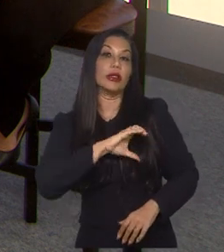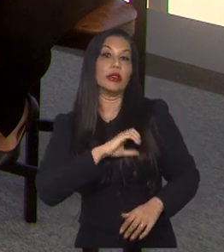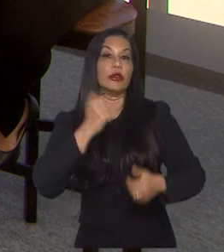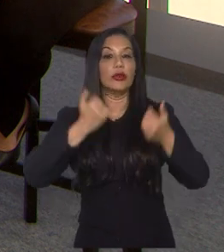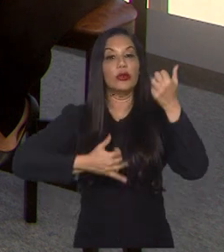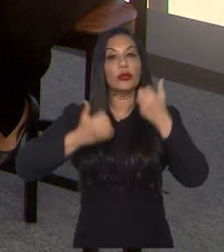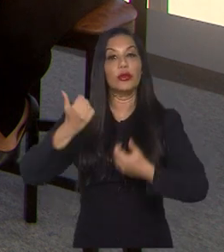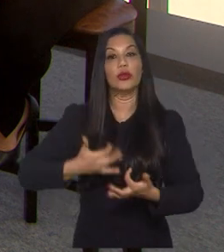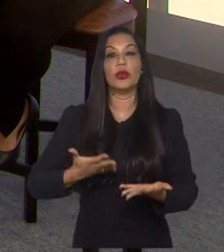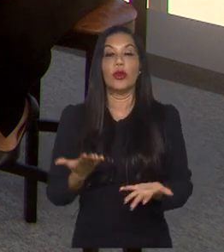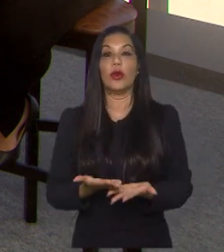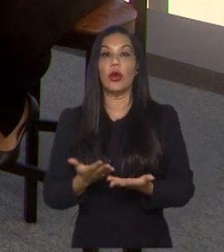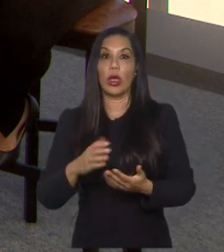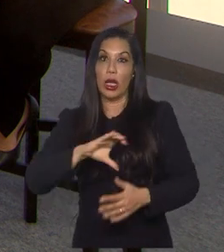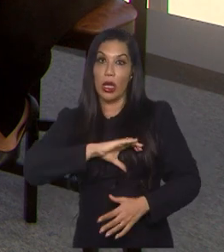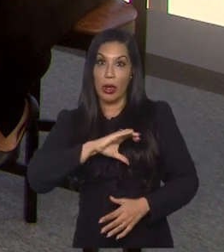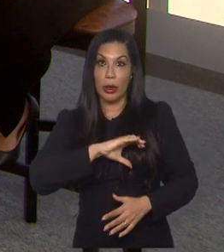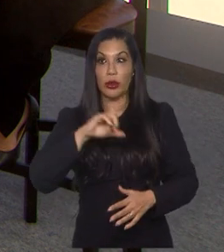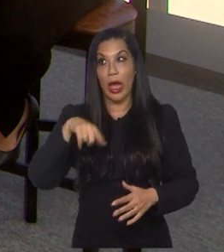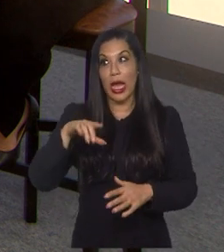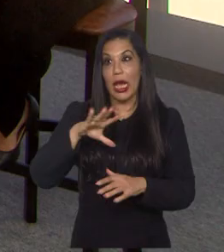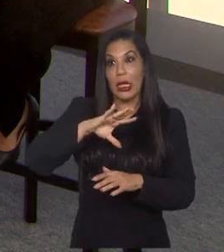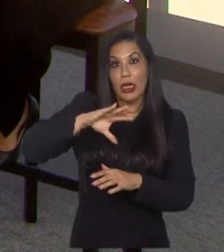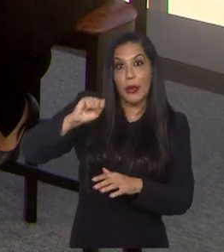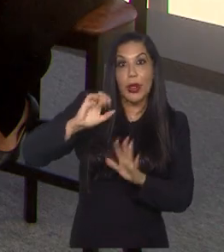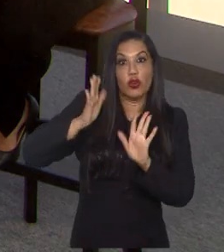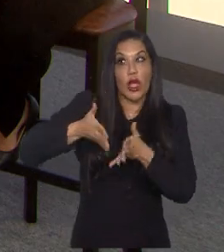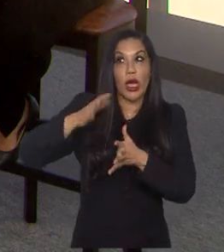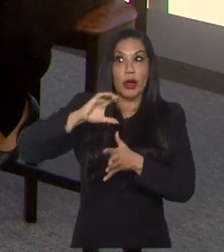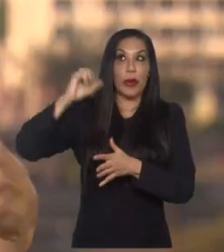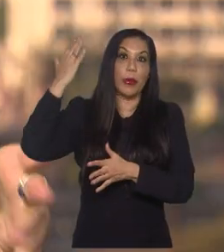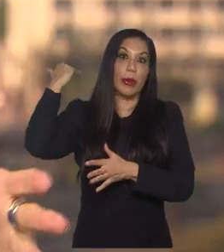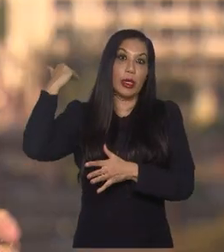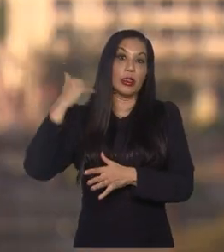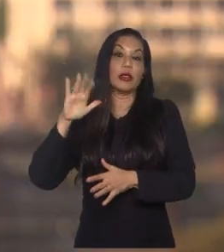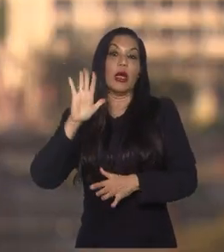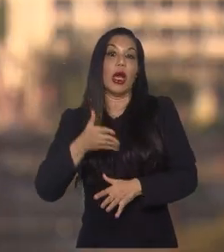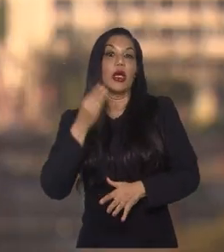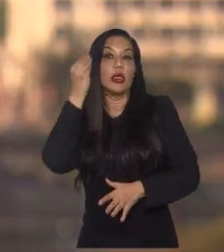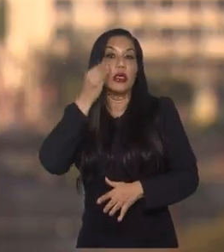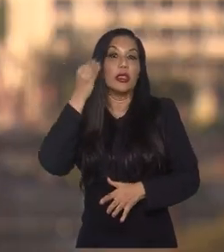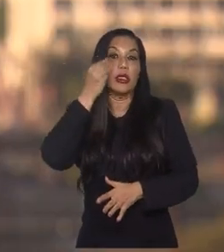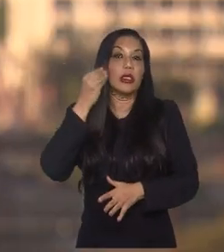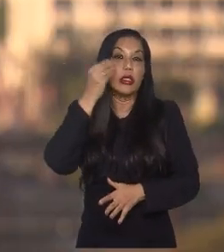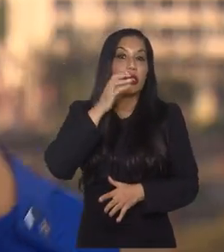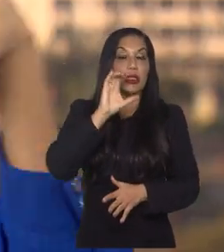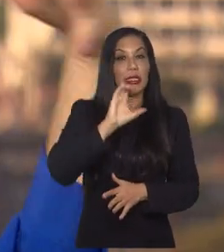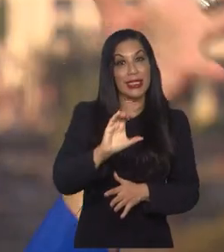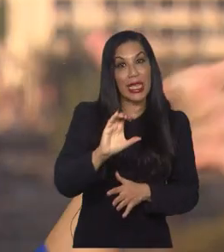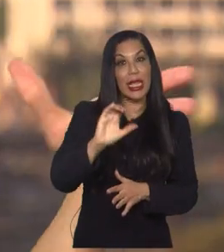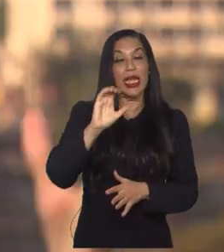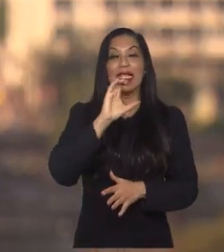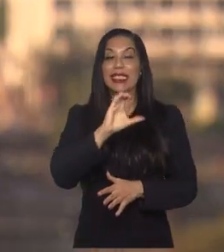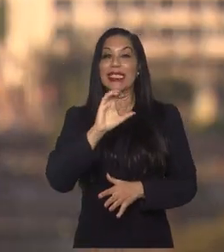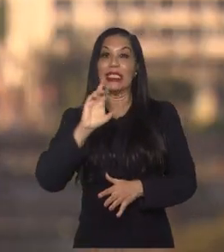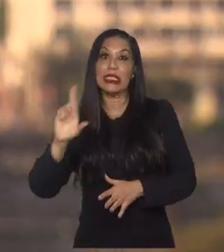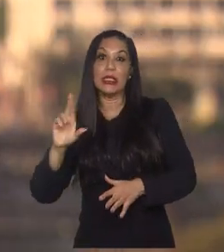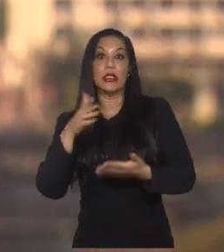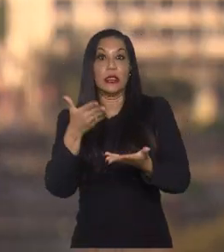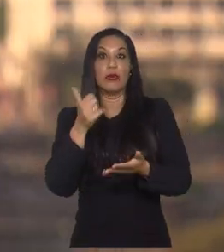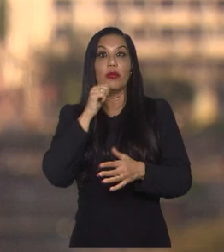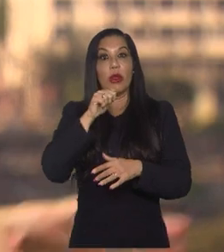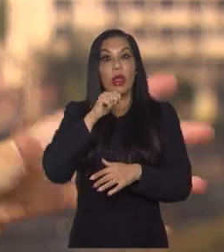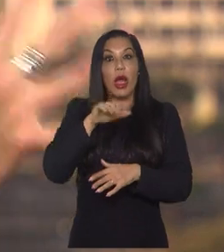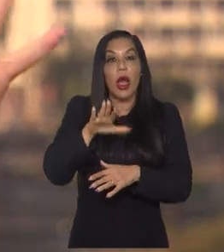você mesmo disse, chega como campeã olímpica, tem uma jogadora veterana, que é a Christine Sinclair, como símbolo e tudo mais,